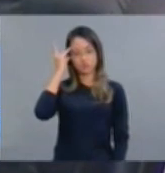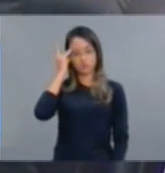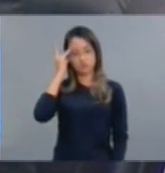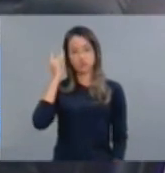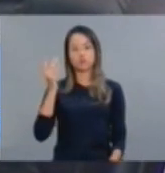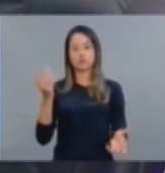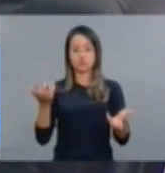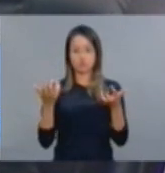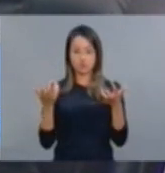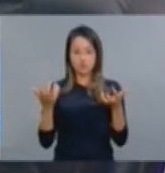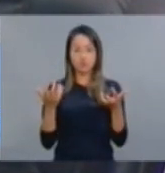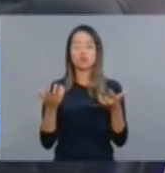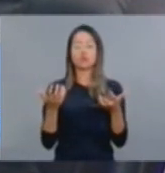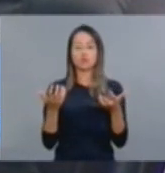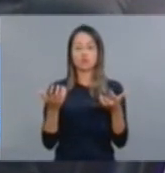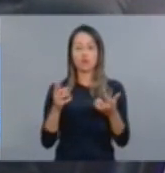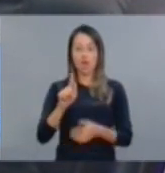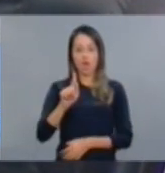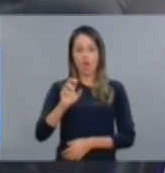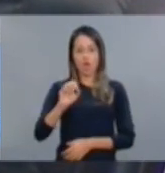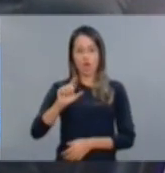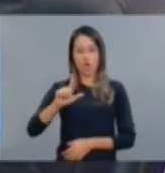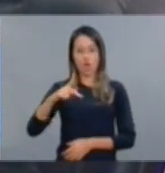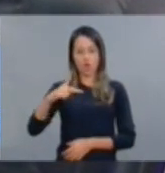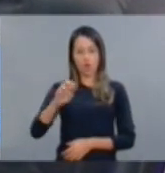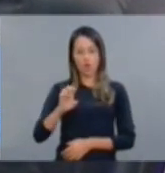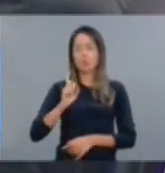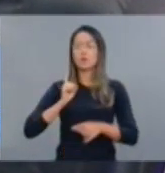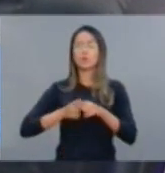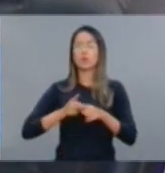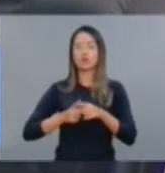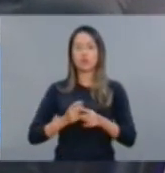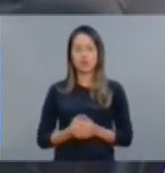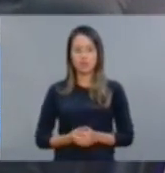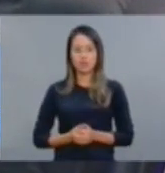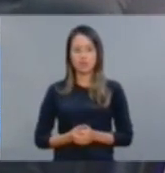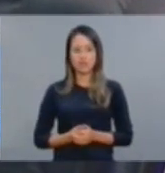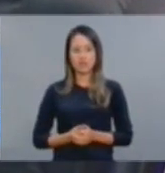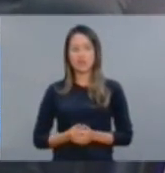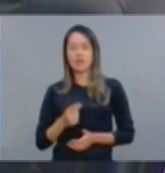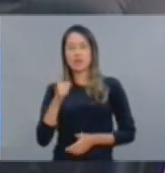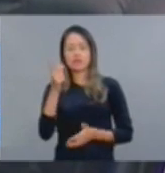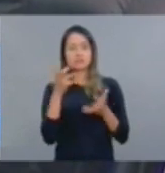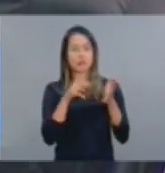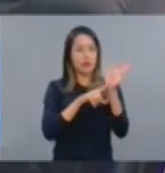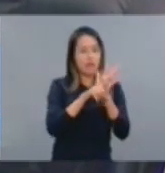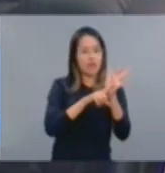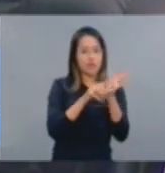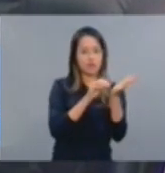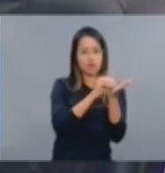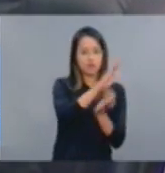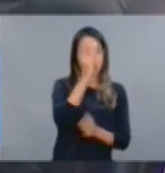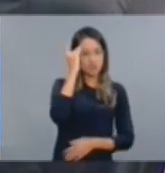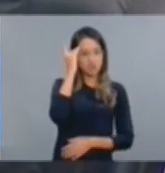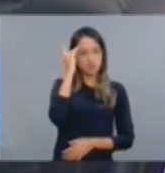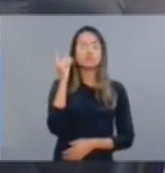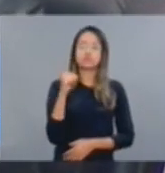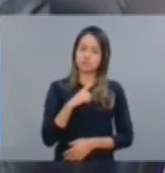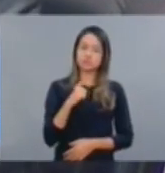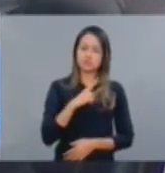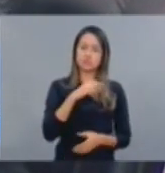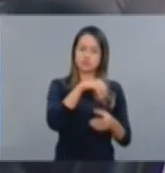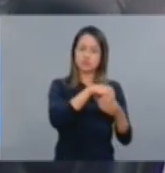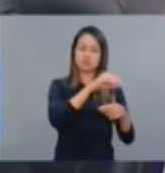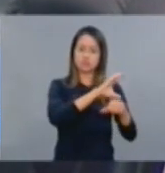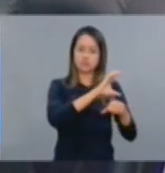fazer, é golpe. É golpe por quê? O impeachment está previsto na Constituição? Está. Tanto